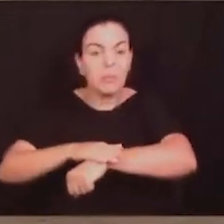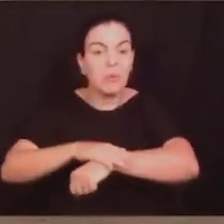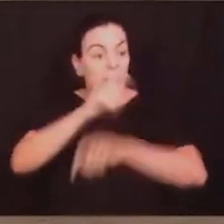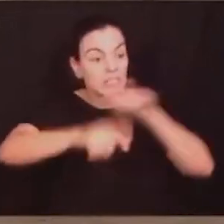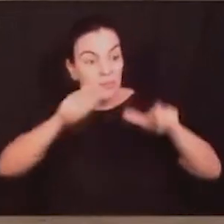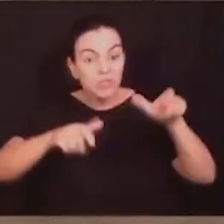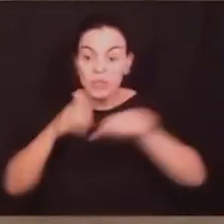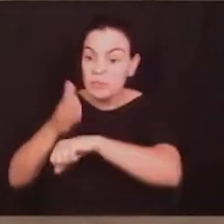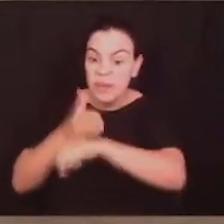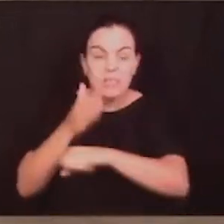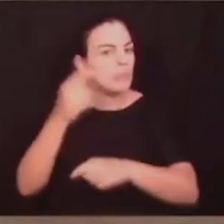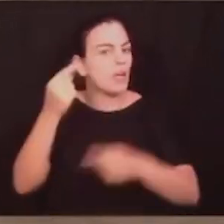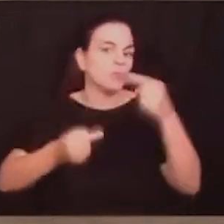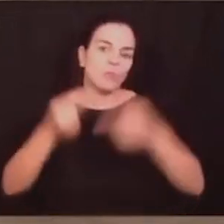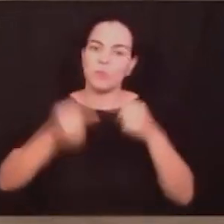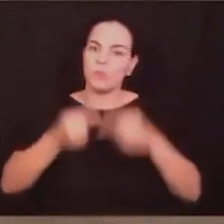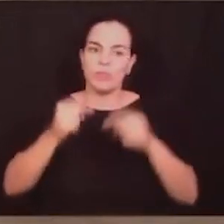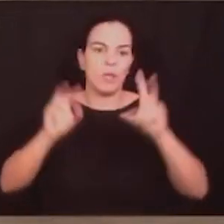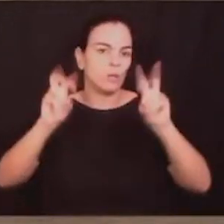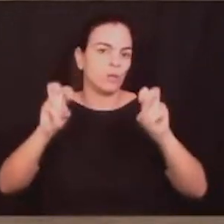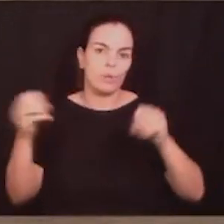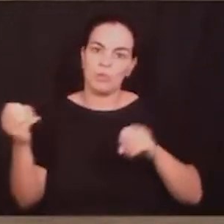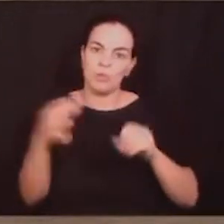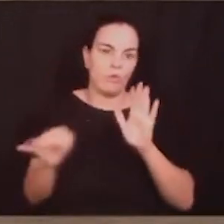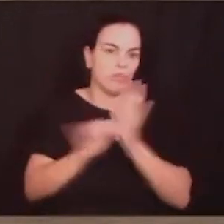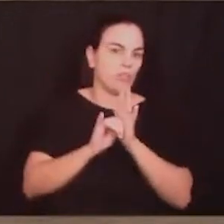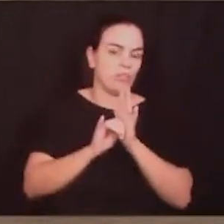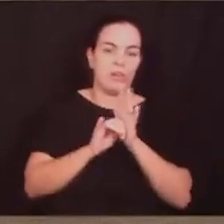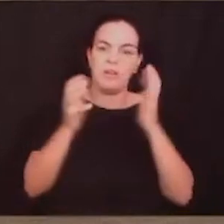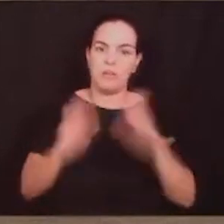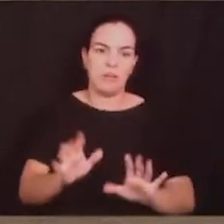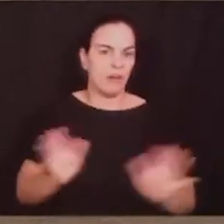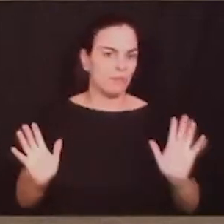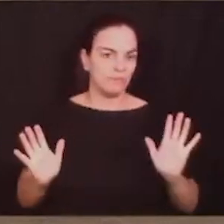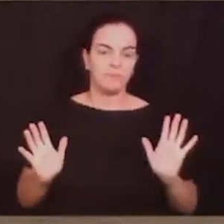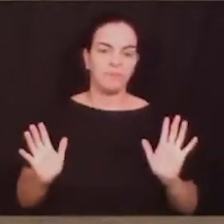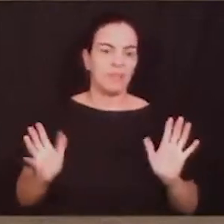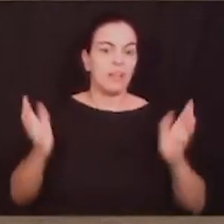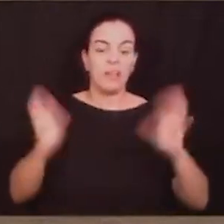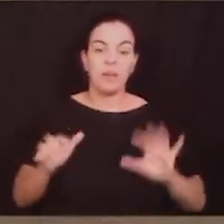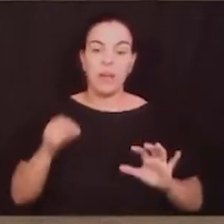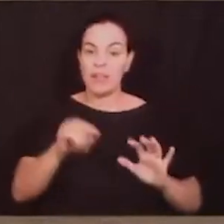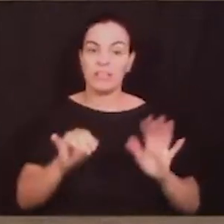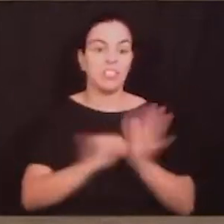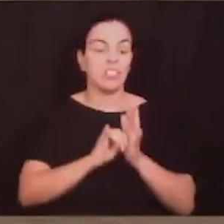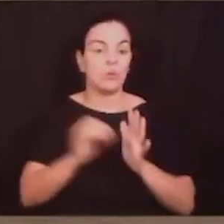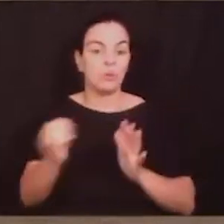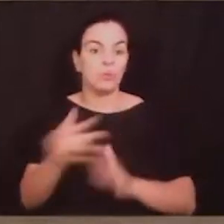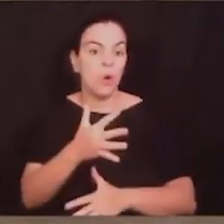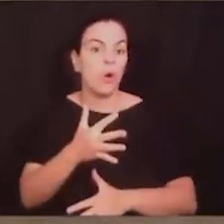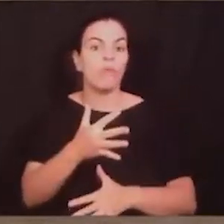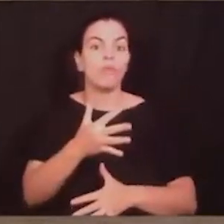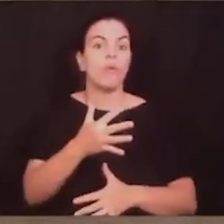nas discussões relativas ao novo edital. Eu não quero que esse novo edital seja um dado